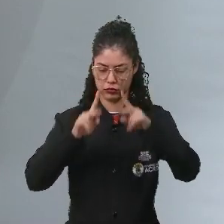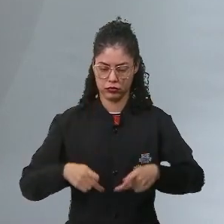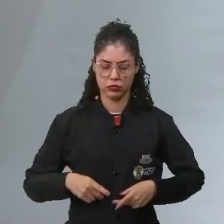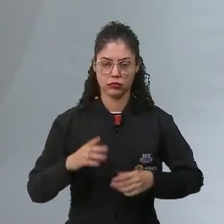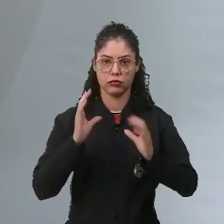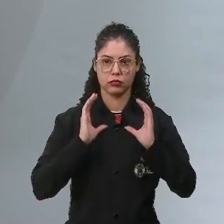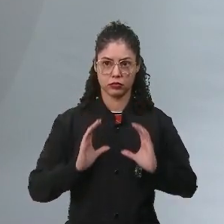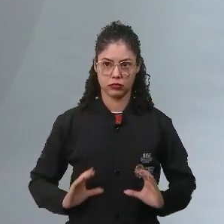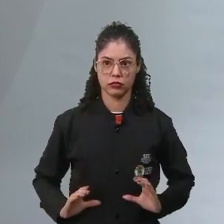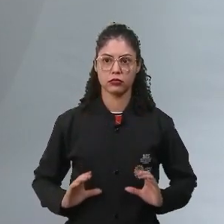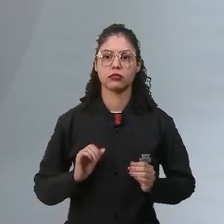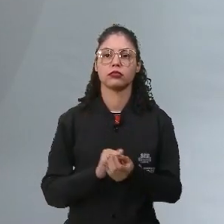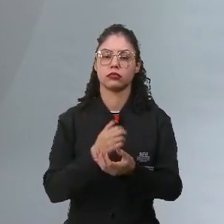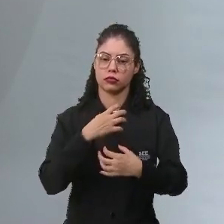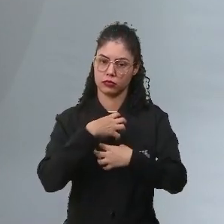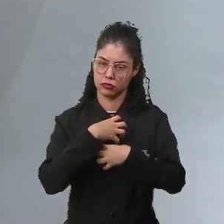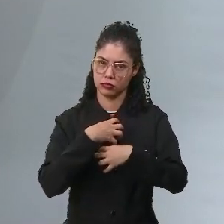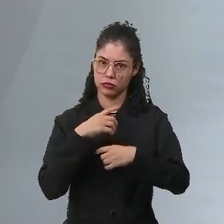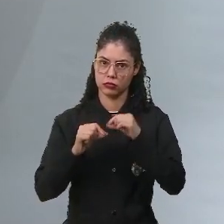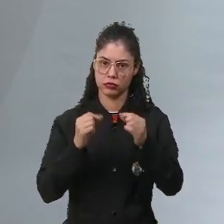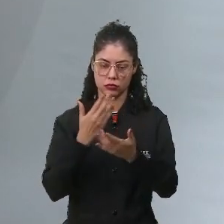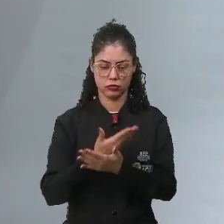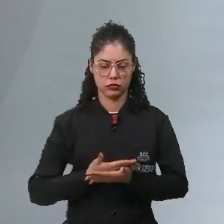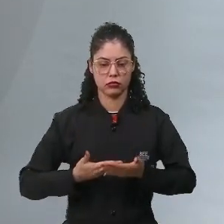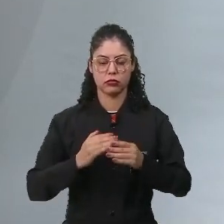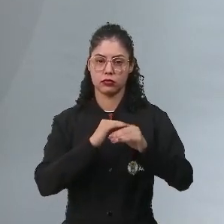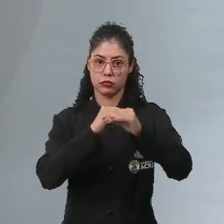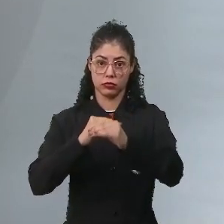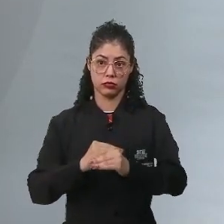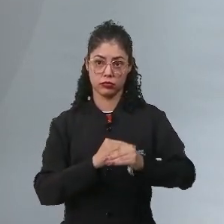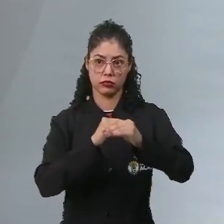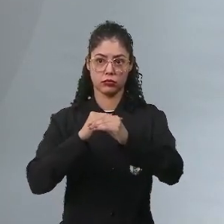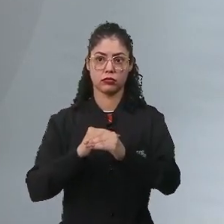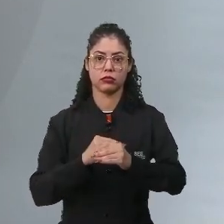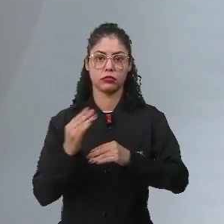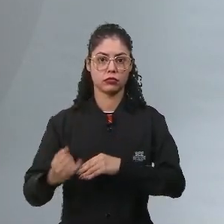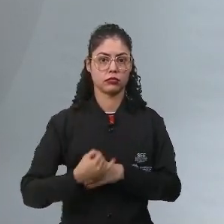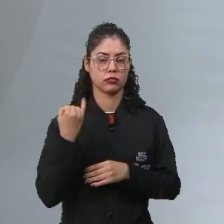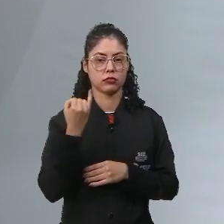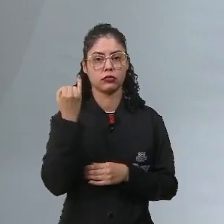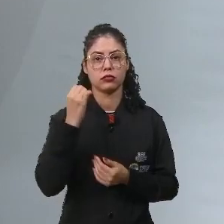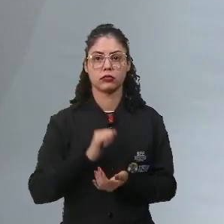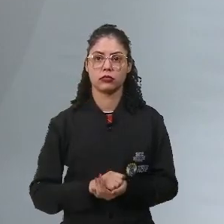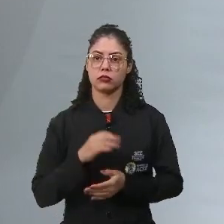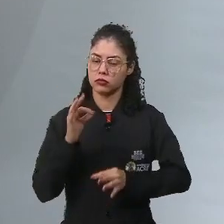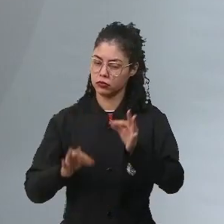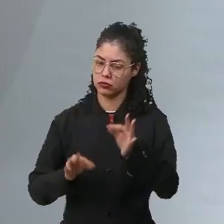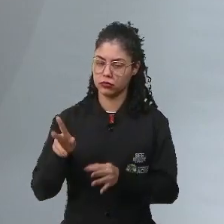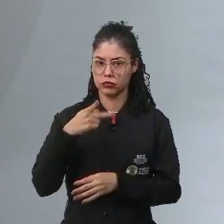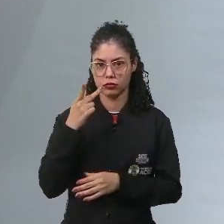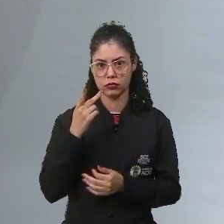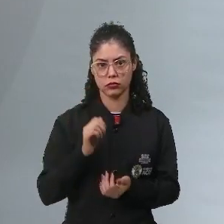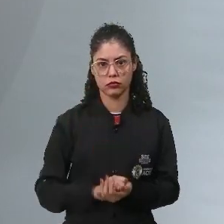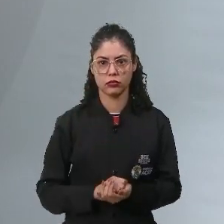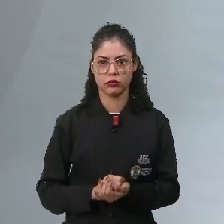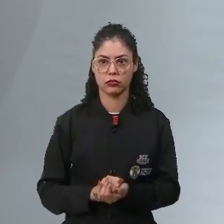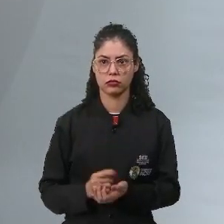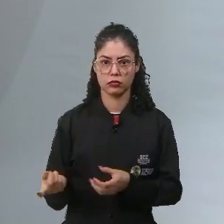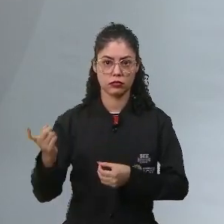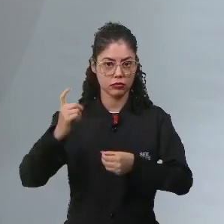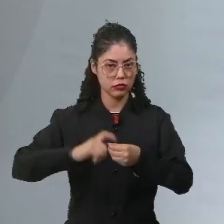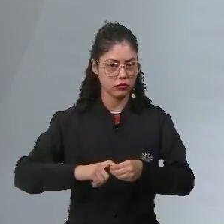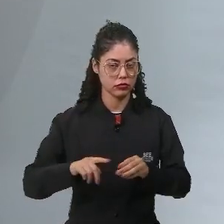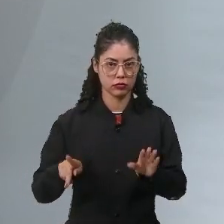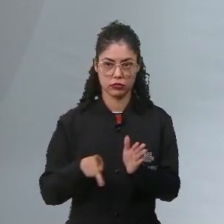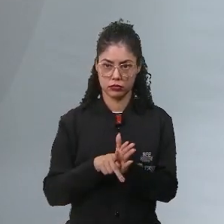ela vem com esse sentido de trazer um tratamento igualitário, principalmente judicialmente falando, porque se a gente voltar para o